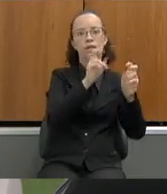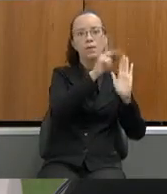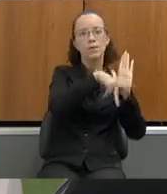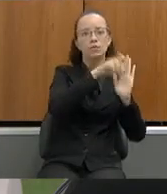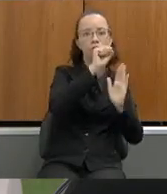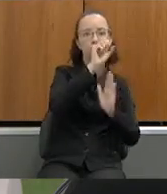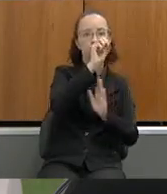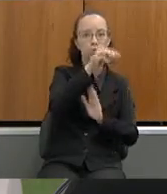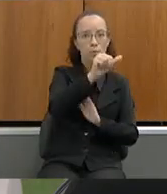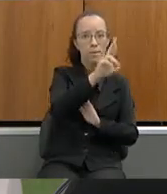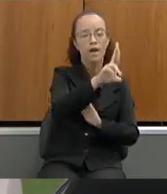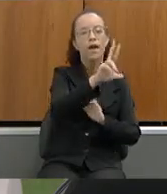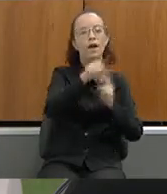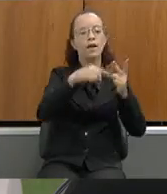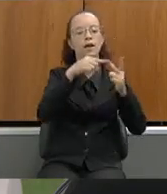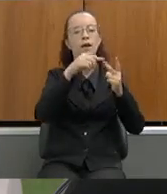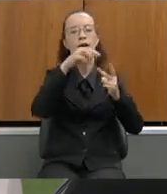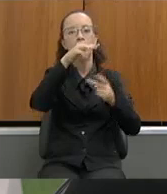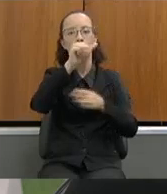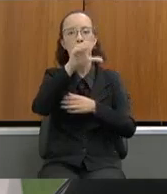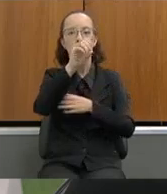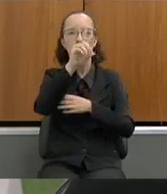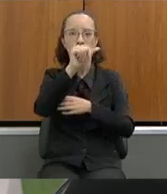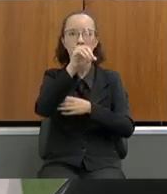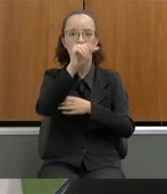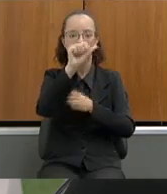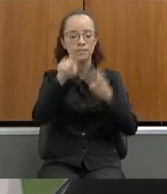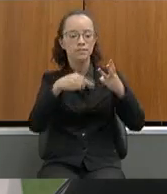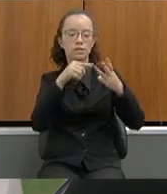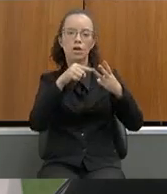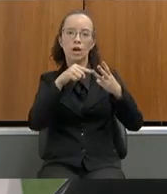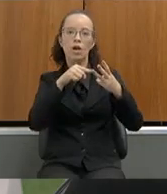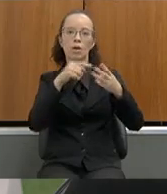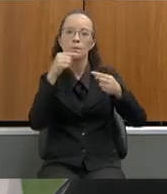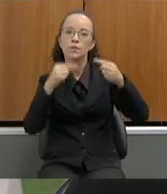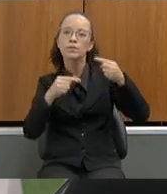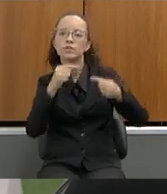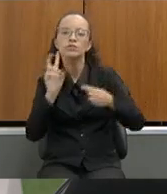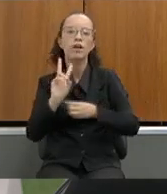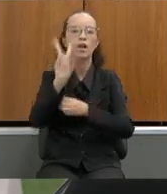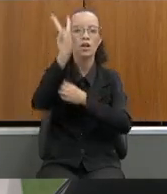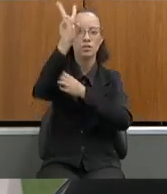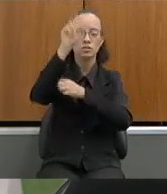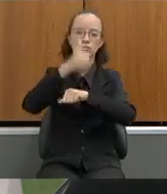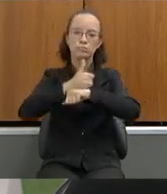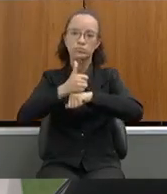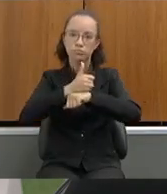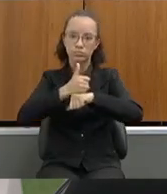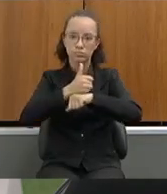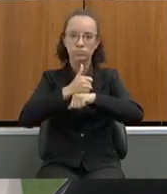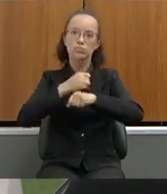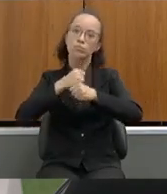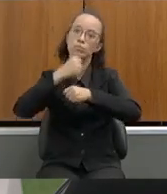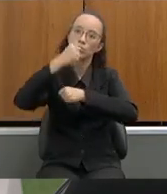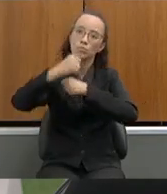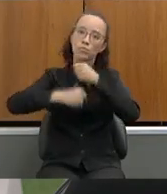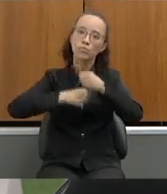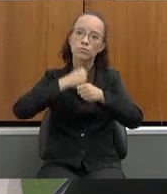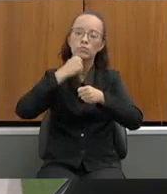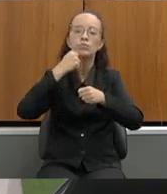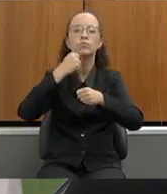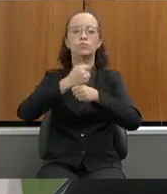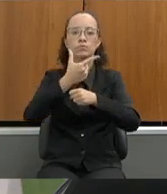Somar projeto Mãos Dadas política de valorização dos profissionais da Educação a partir do próximo período